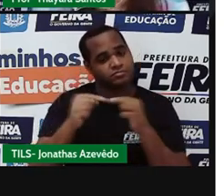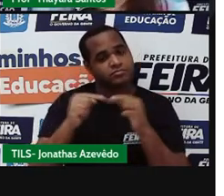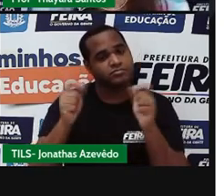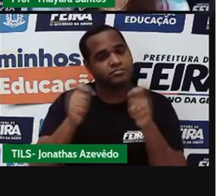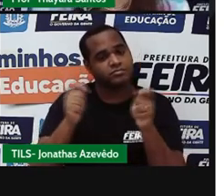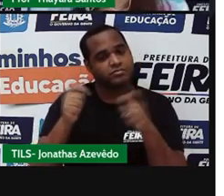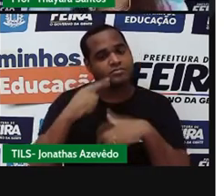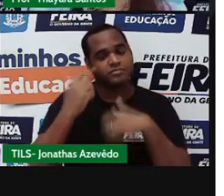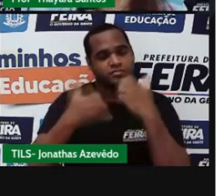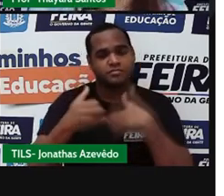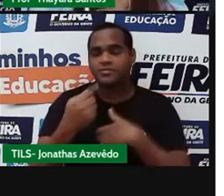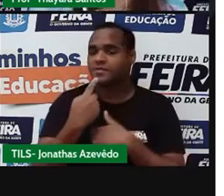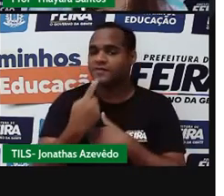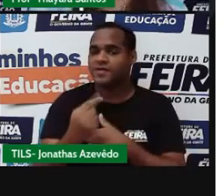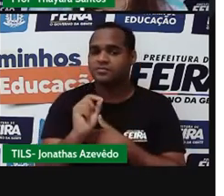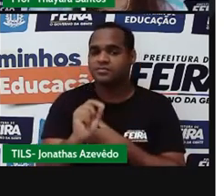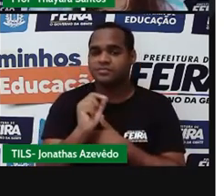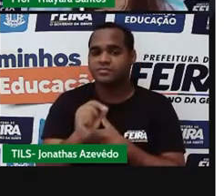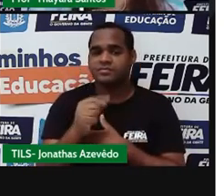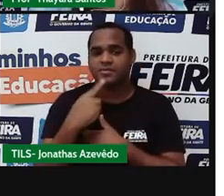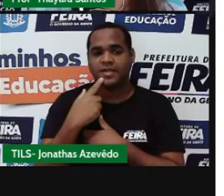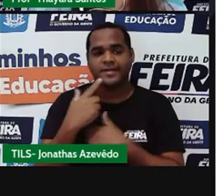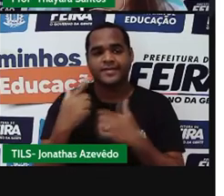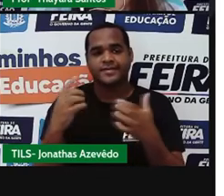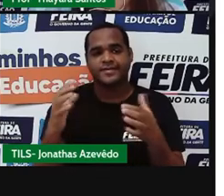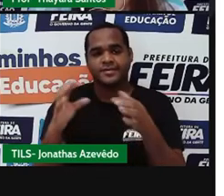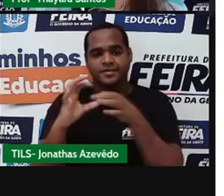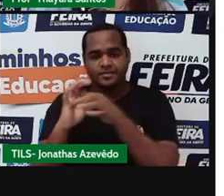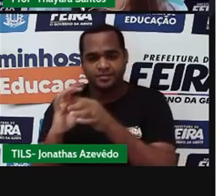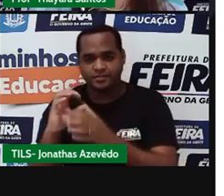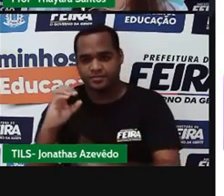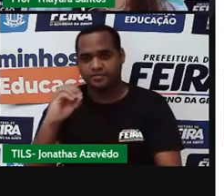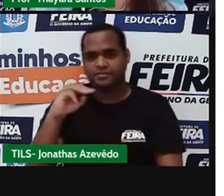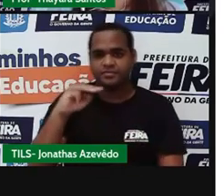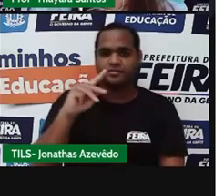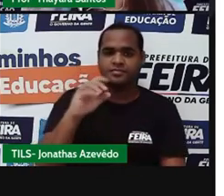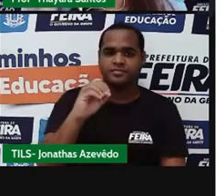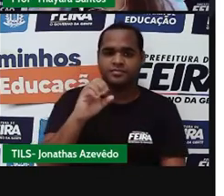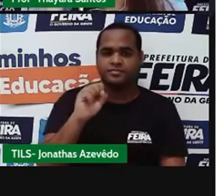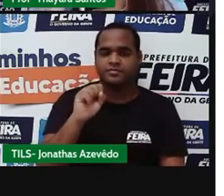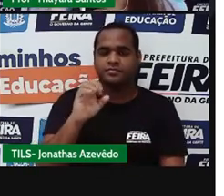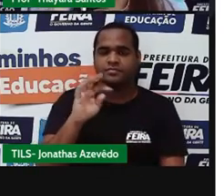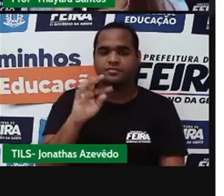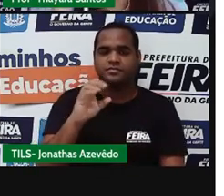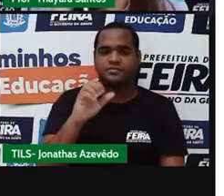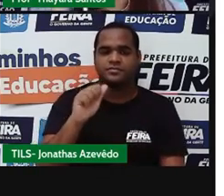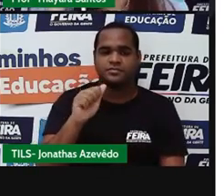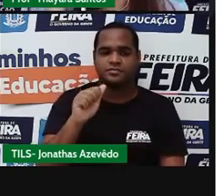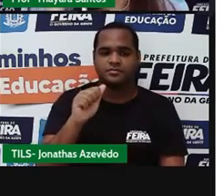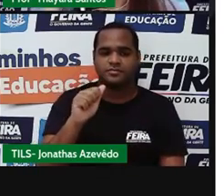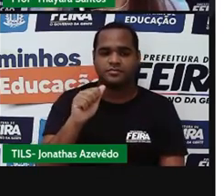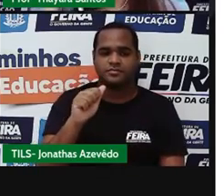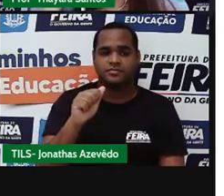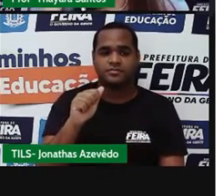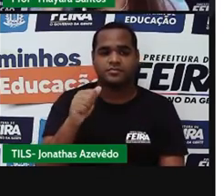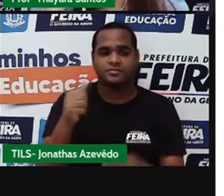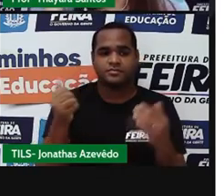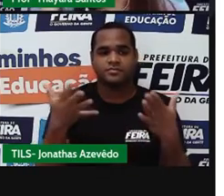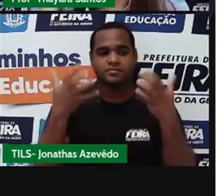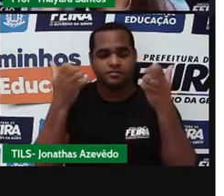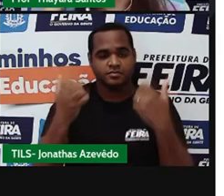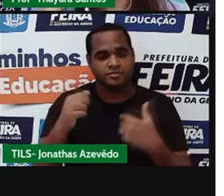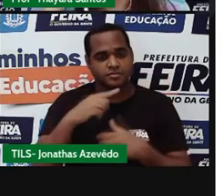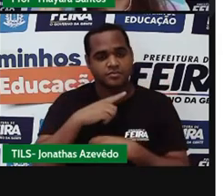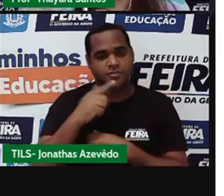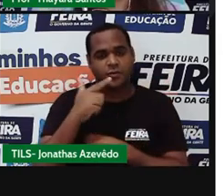então a gente fala que é uma substância composta. Vamos classificar ele aqui como substância composta. Agora tem um